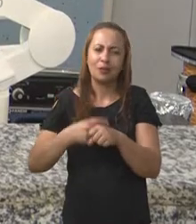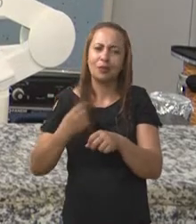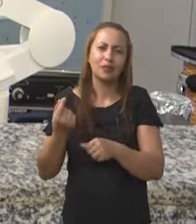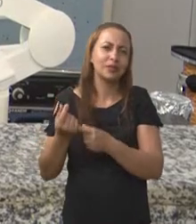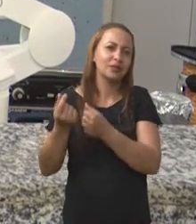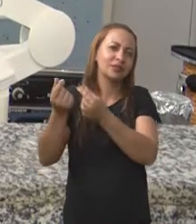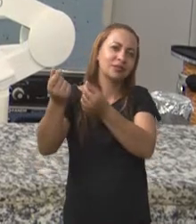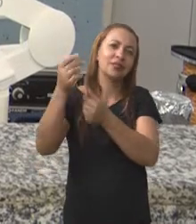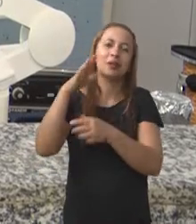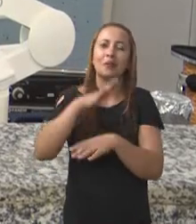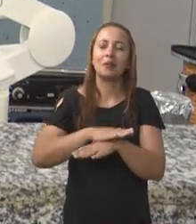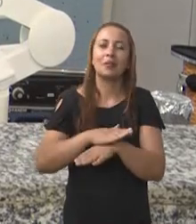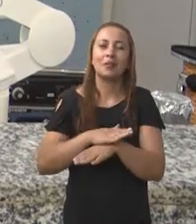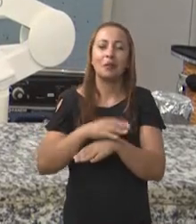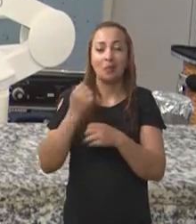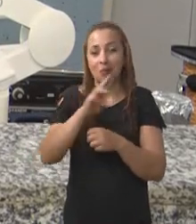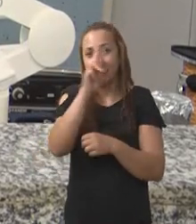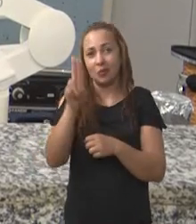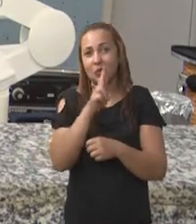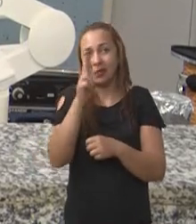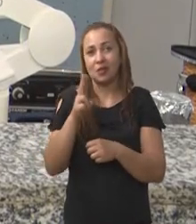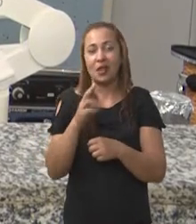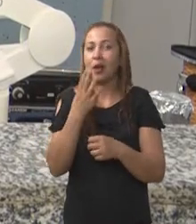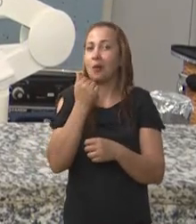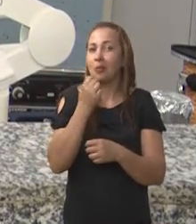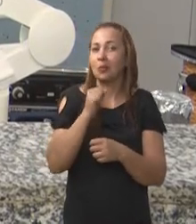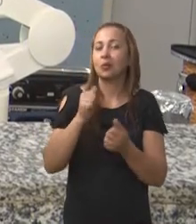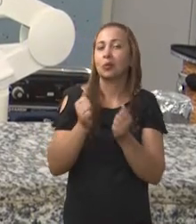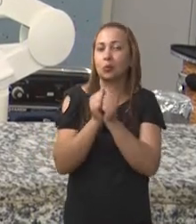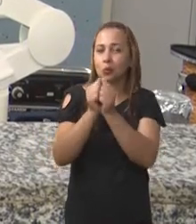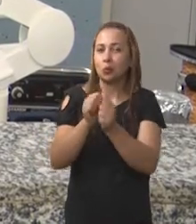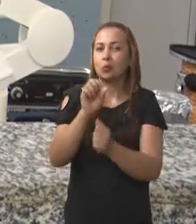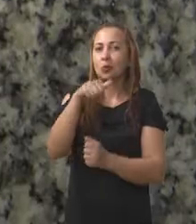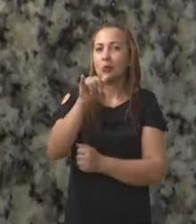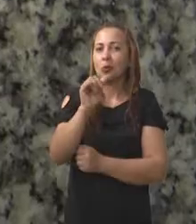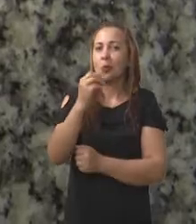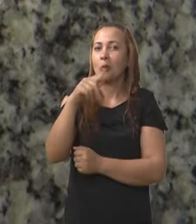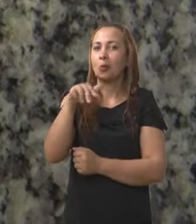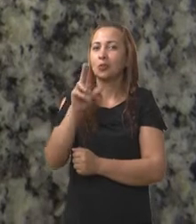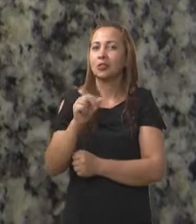maior, e a gente pode utilizá-lo adicionando ao iogurte.